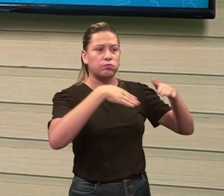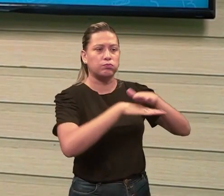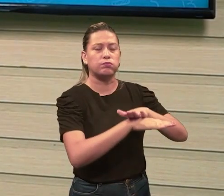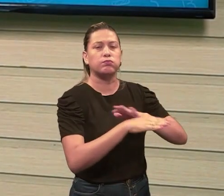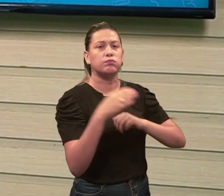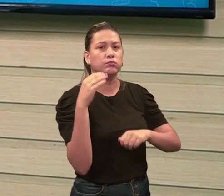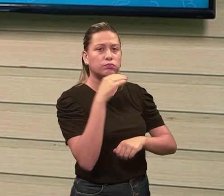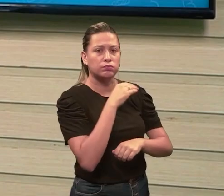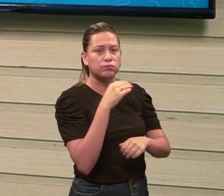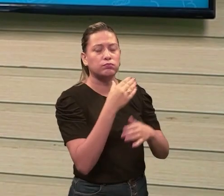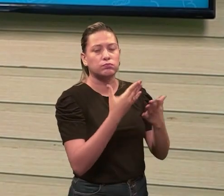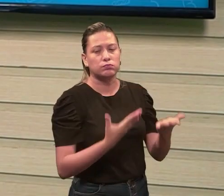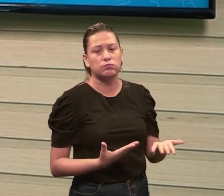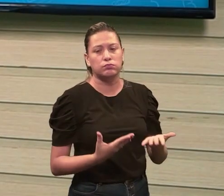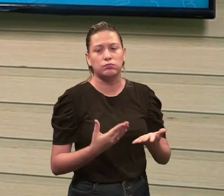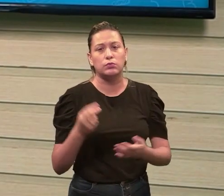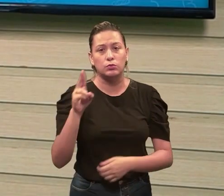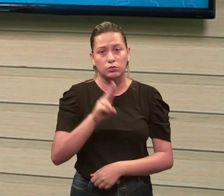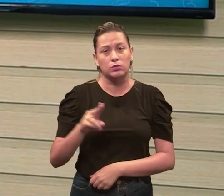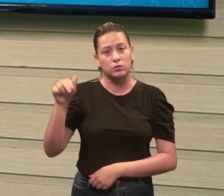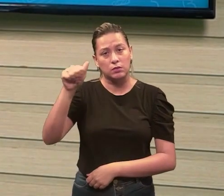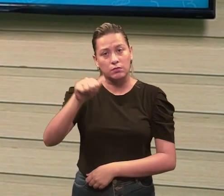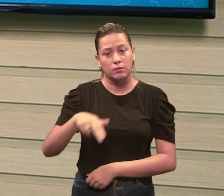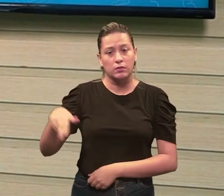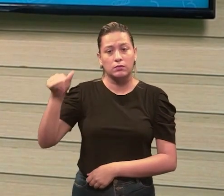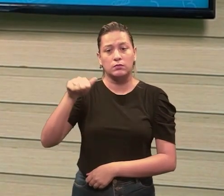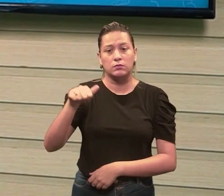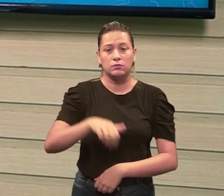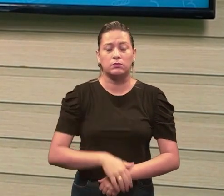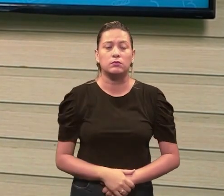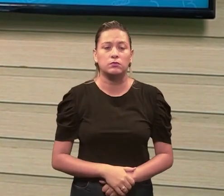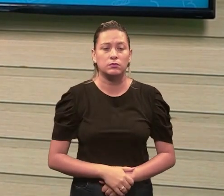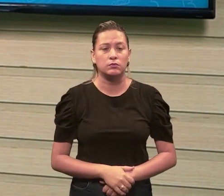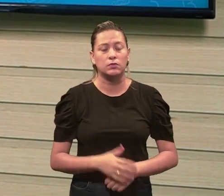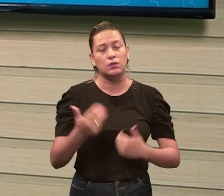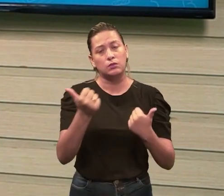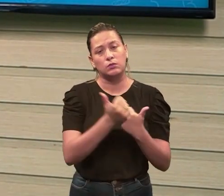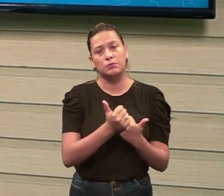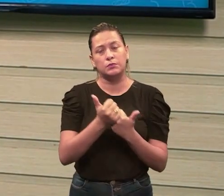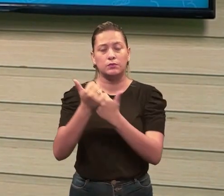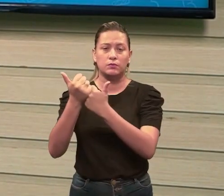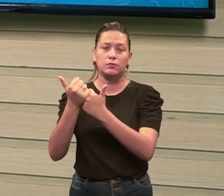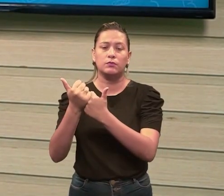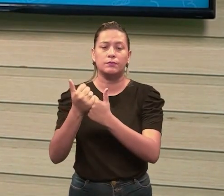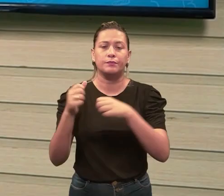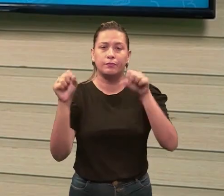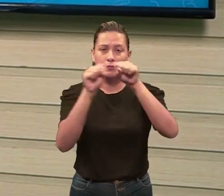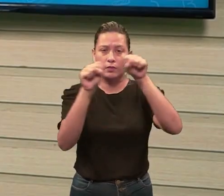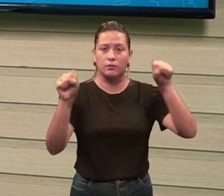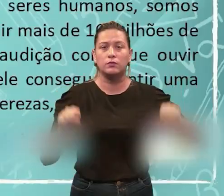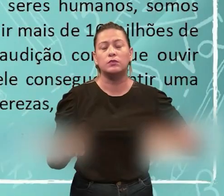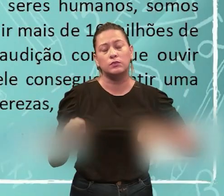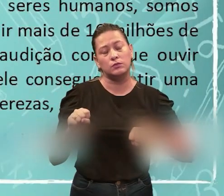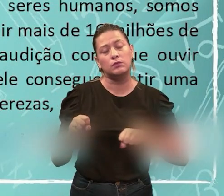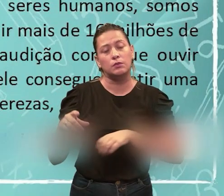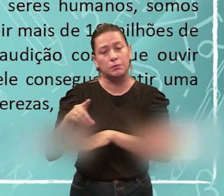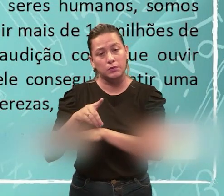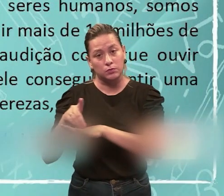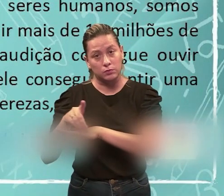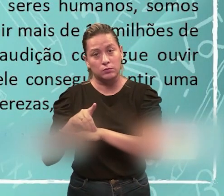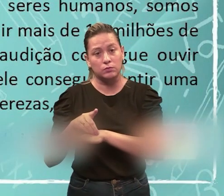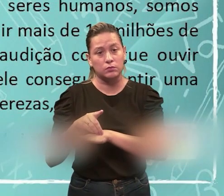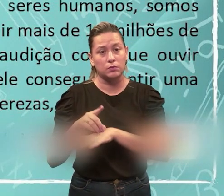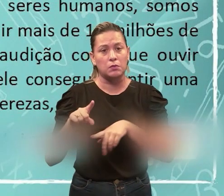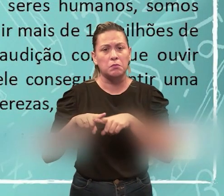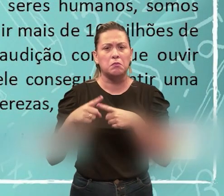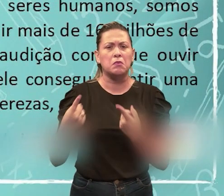também o sistema analógico. E aí foi sendo substituído, né? Pelo sistema agora digital. Afinal,